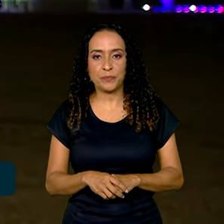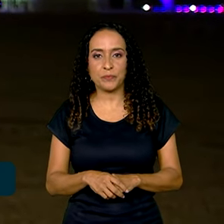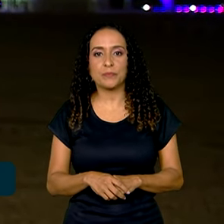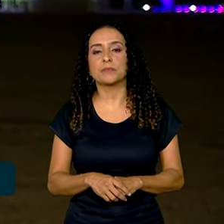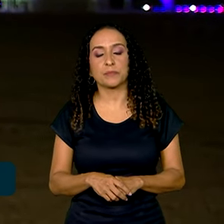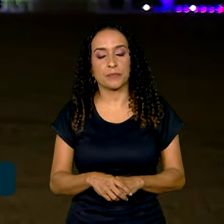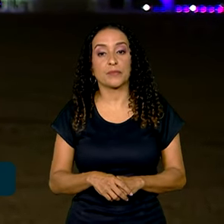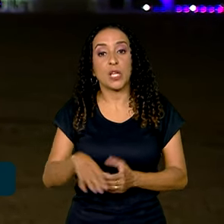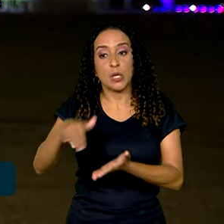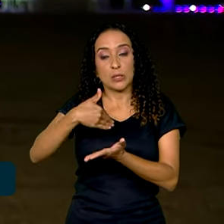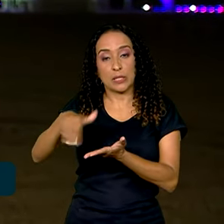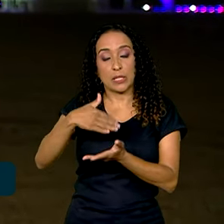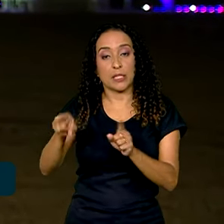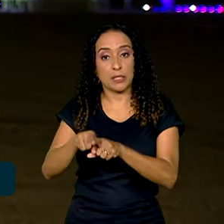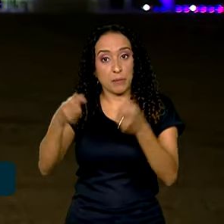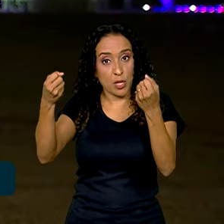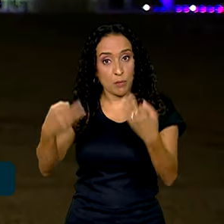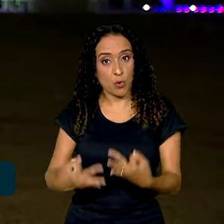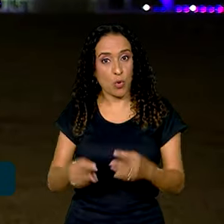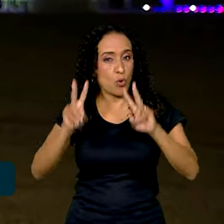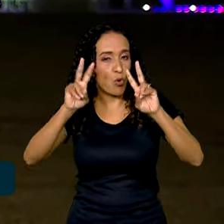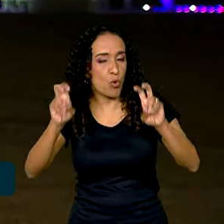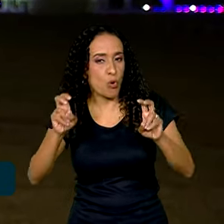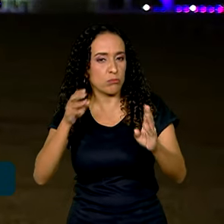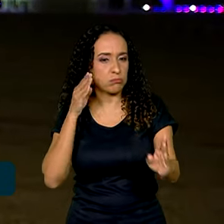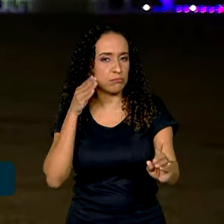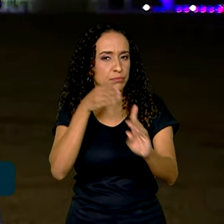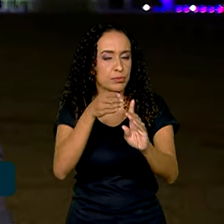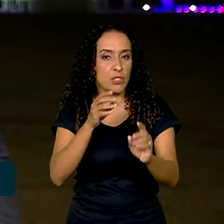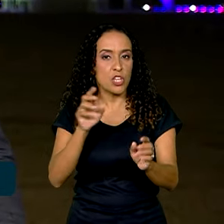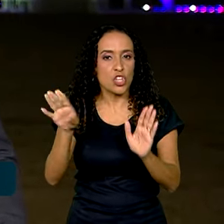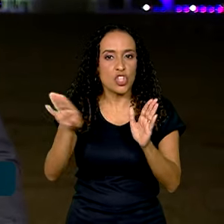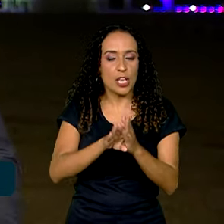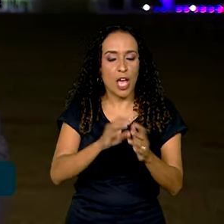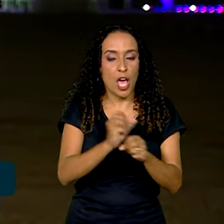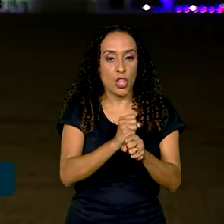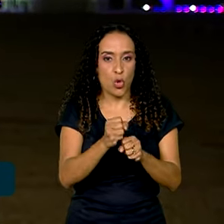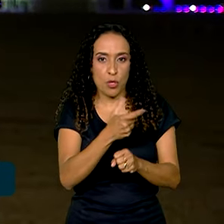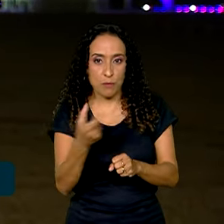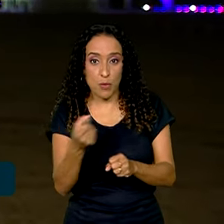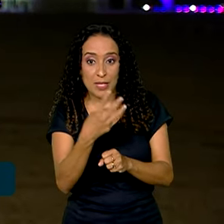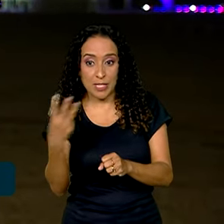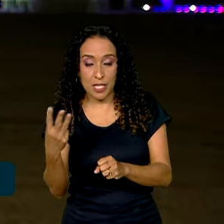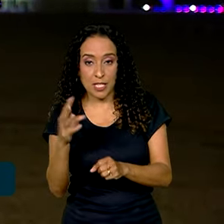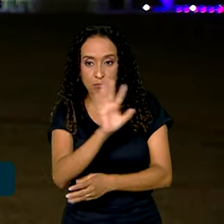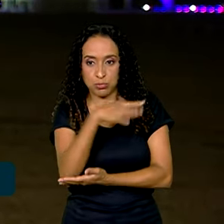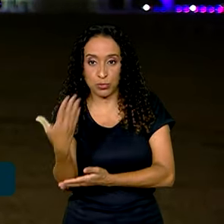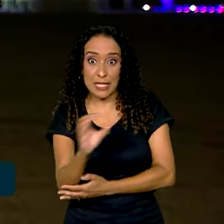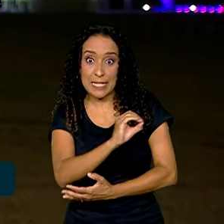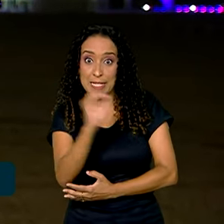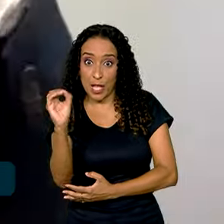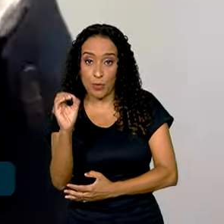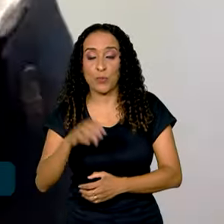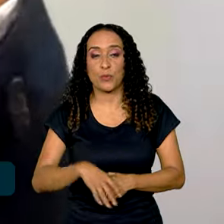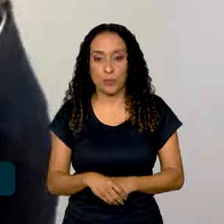O secretário também falou sobre a meta de chegar a 2030 com desmatamento zero. Vamos ouvi-lo.